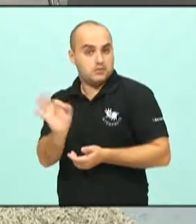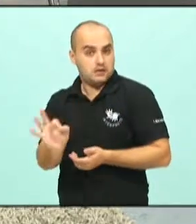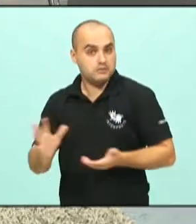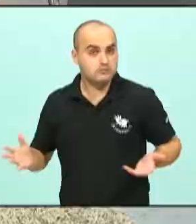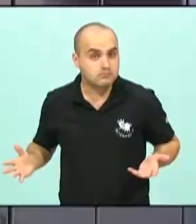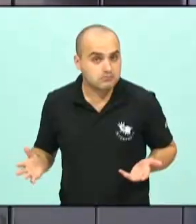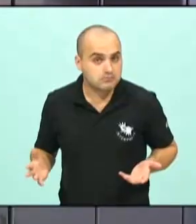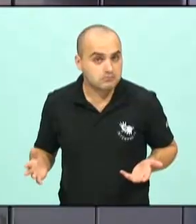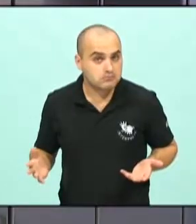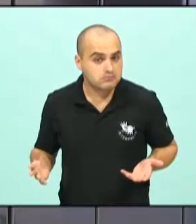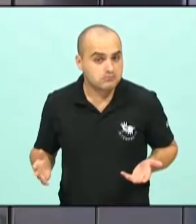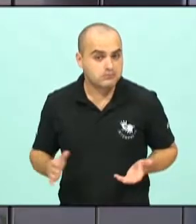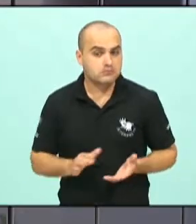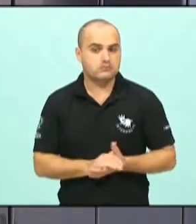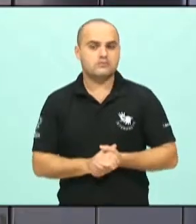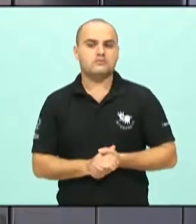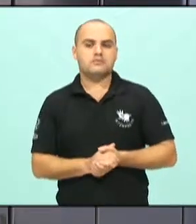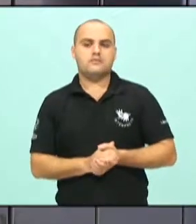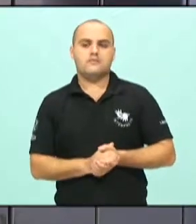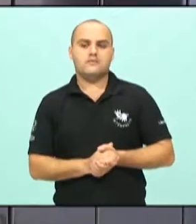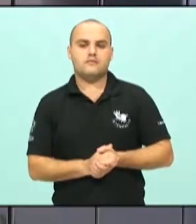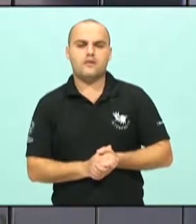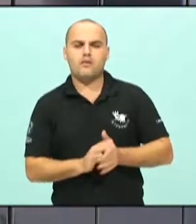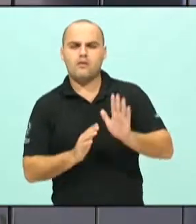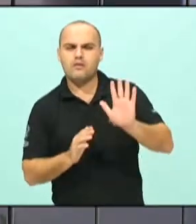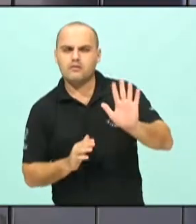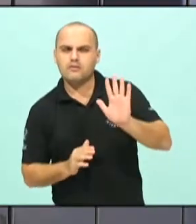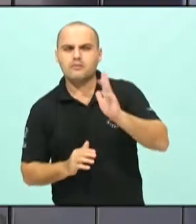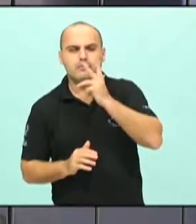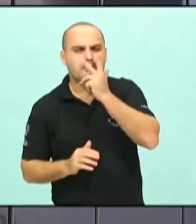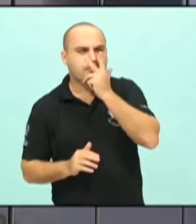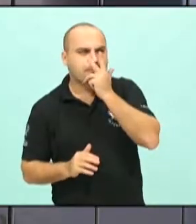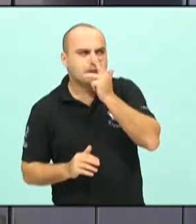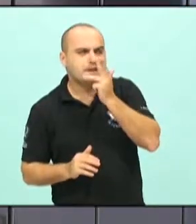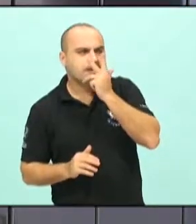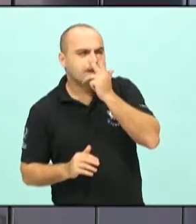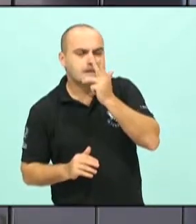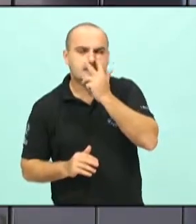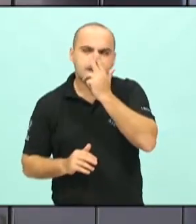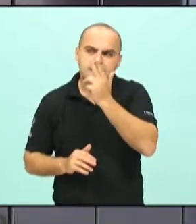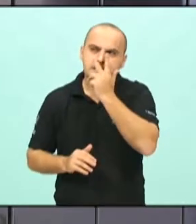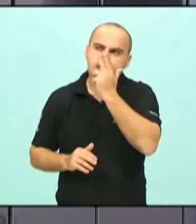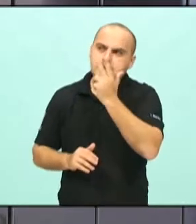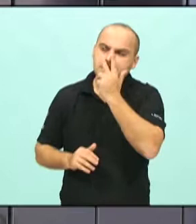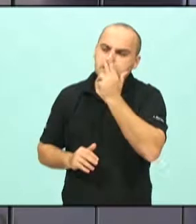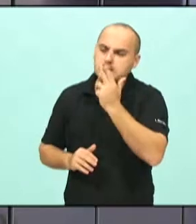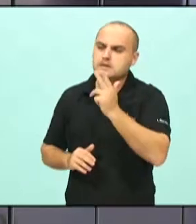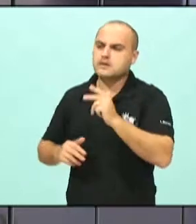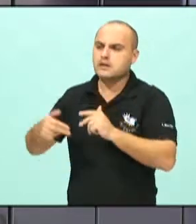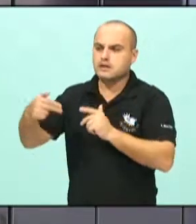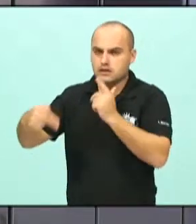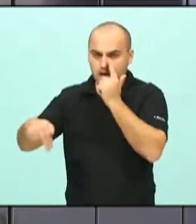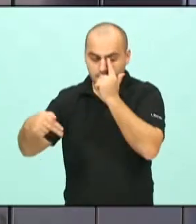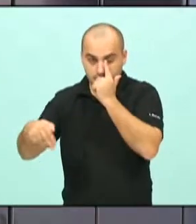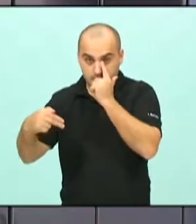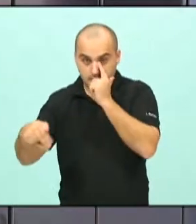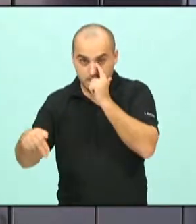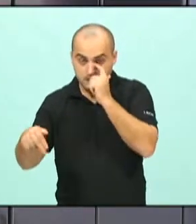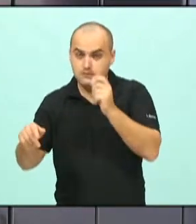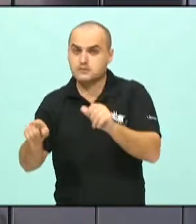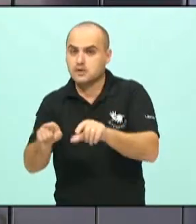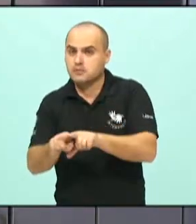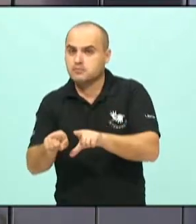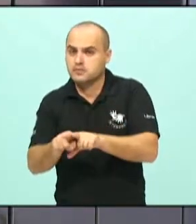Me parece, eu não quero aqui estar sendo injusto, me parece que Navegantes também tem feito um